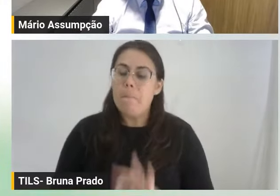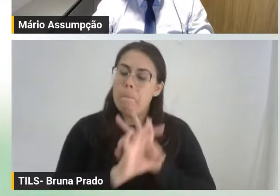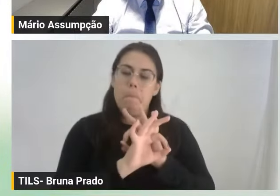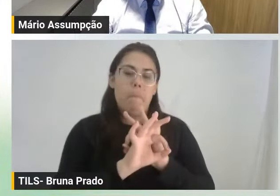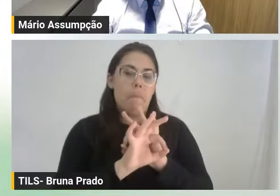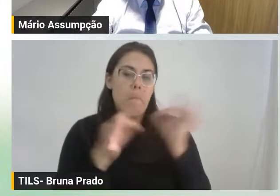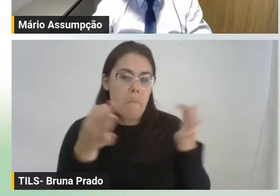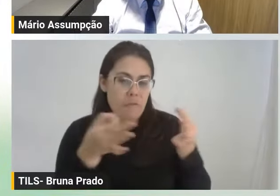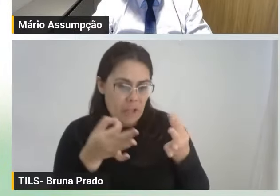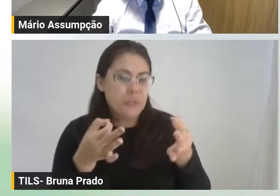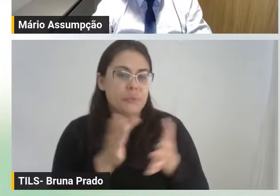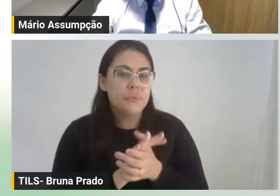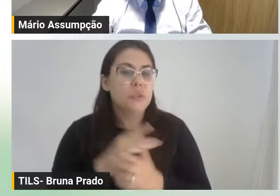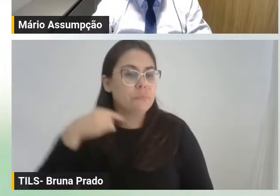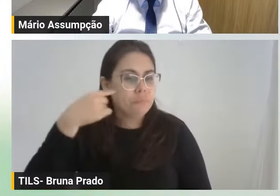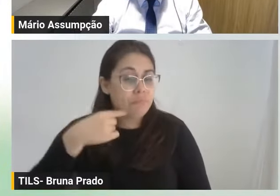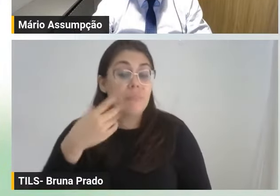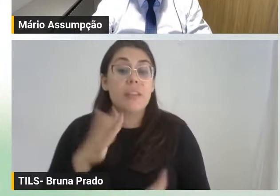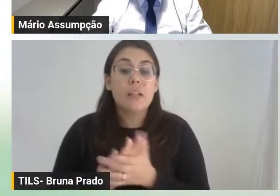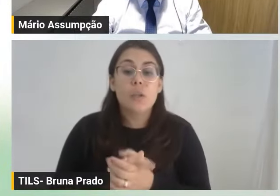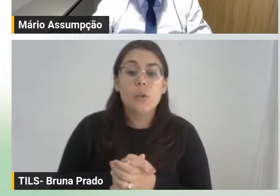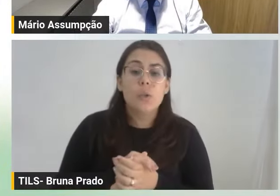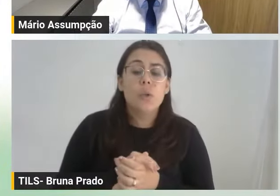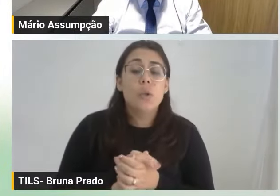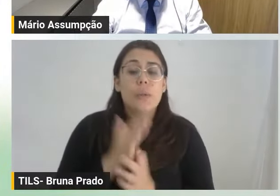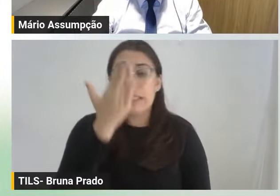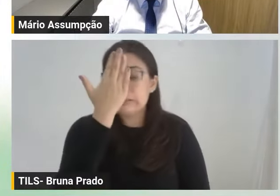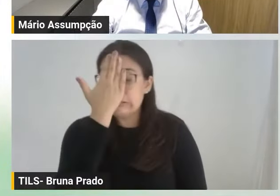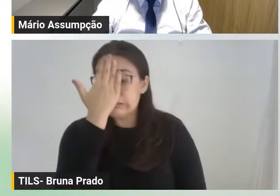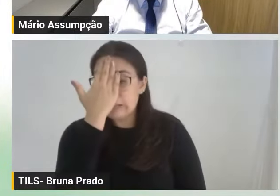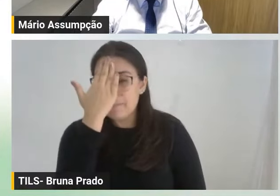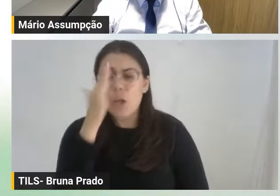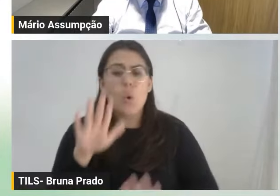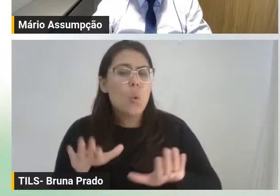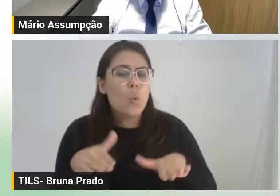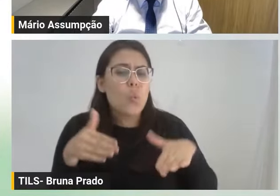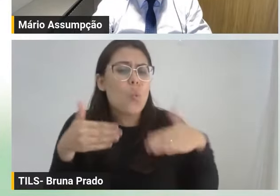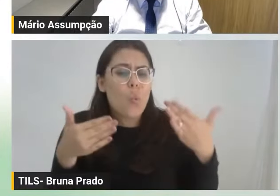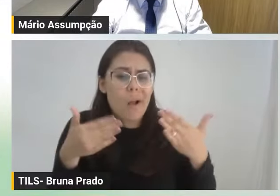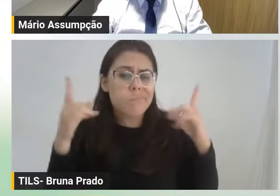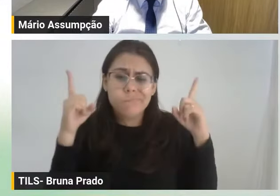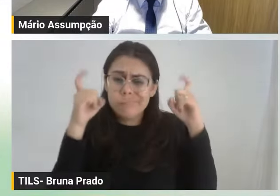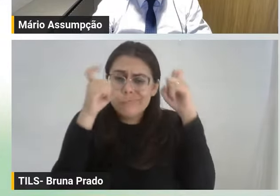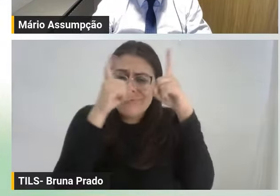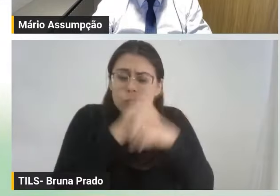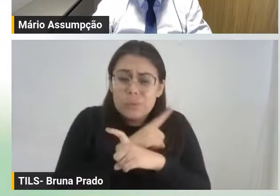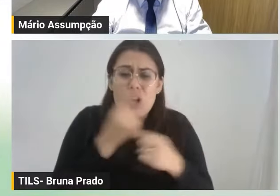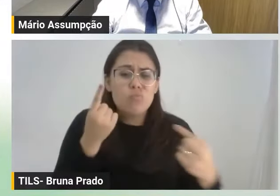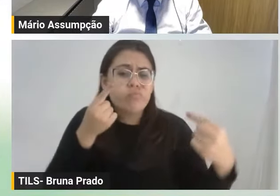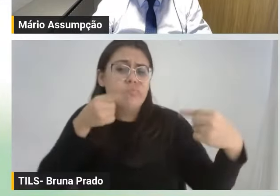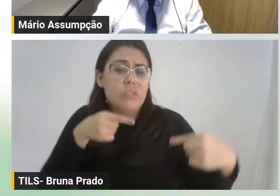maneira de entender, quais são os principais desafios quando nós tratamos da questão